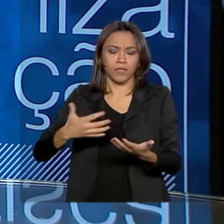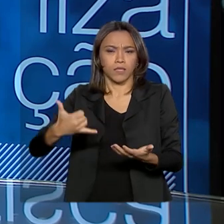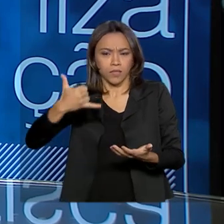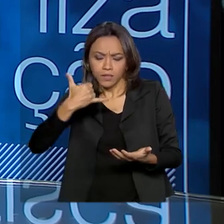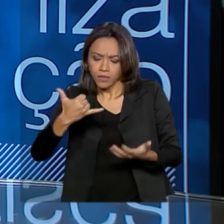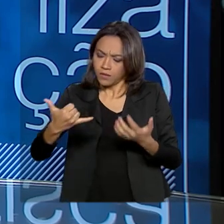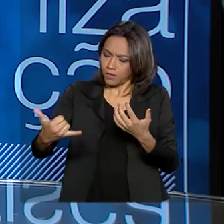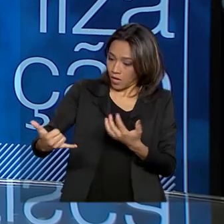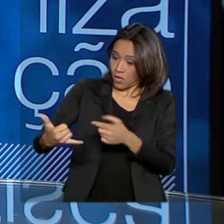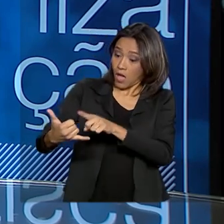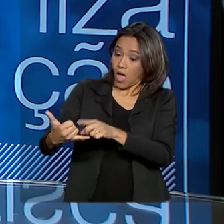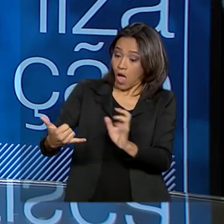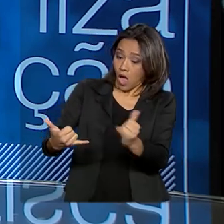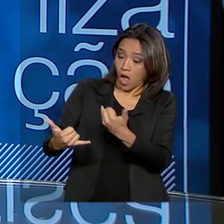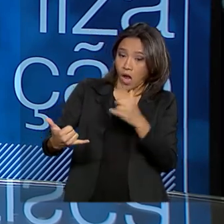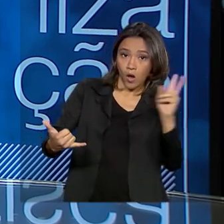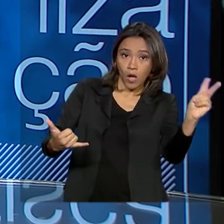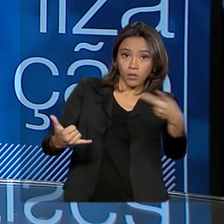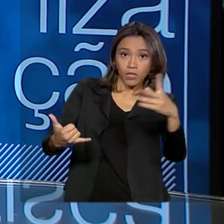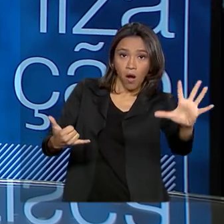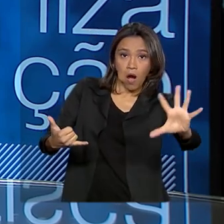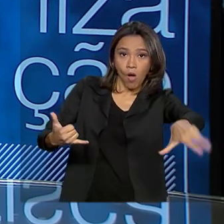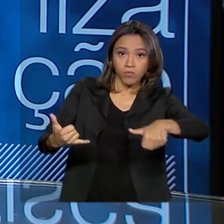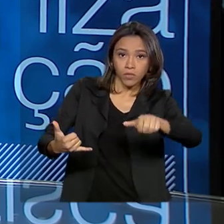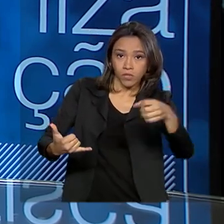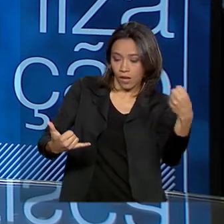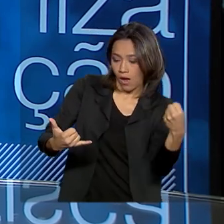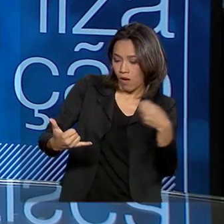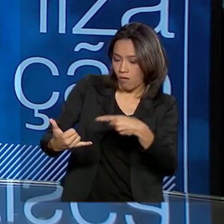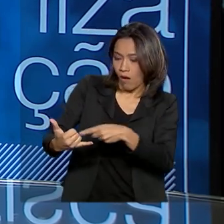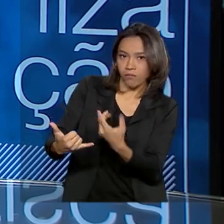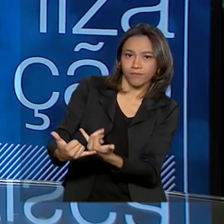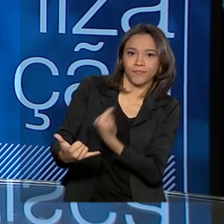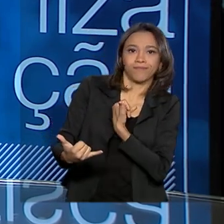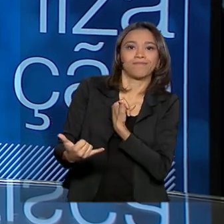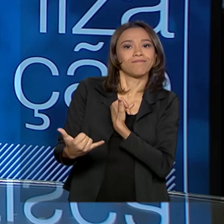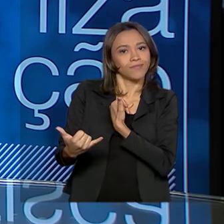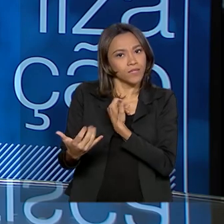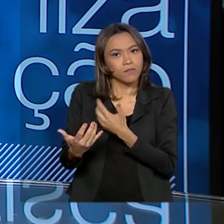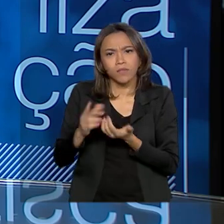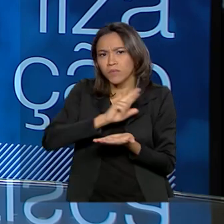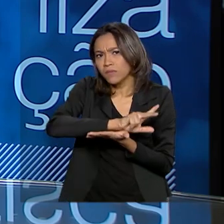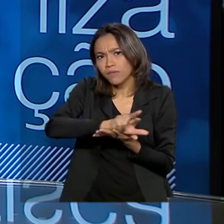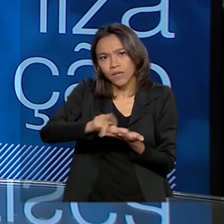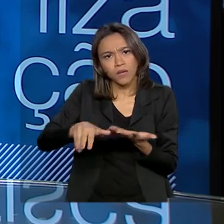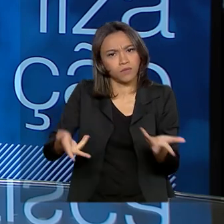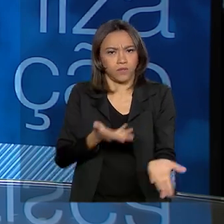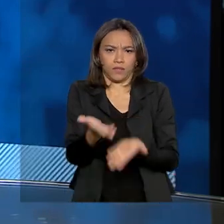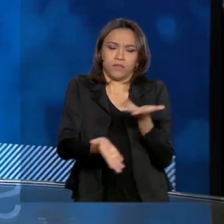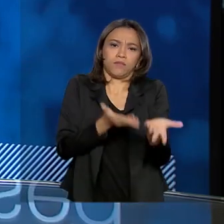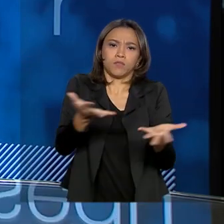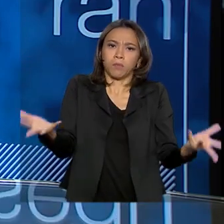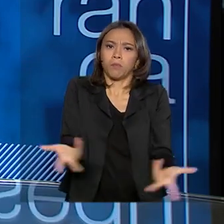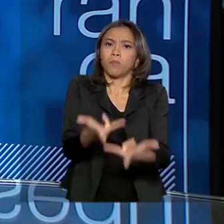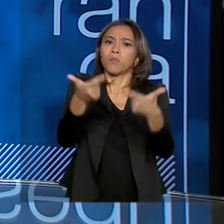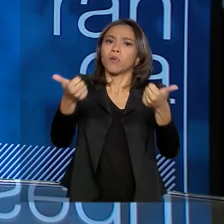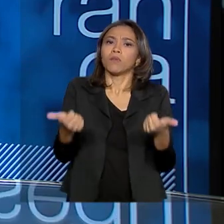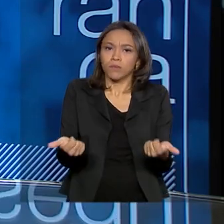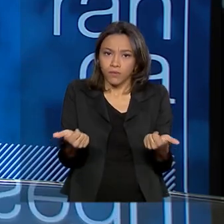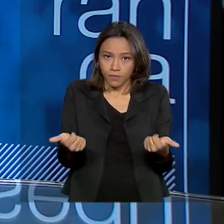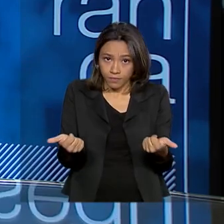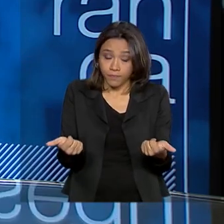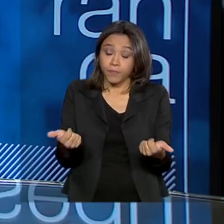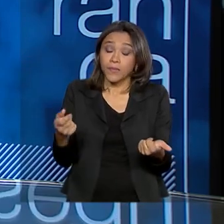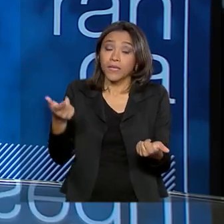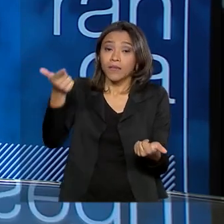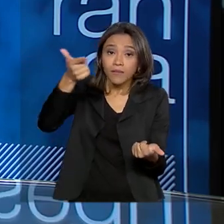Então, assim, é uma matéria que ela está no foco da Polícia Rodoviária Federal. Nós temos vários serviços para aprimorar e